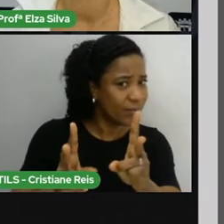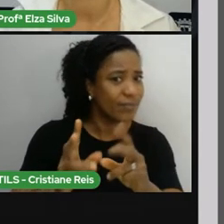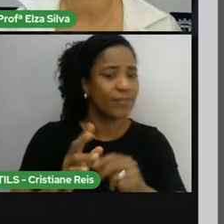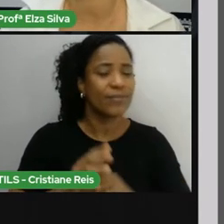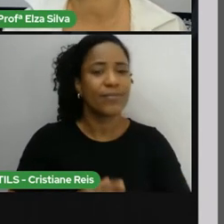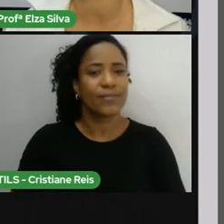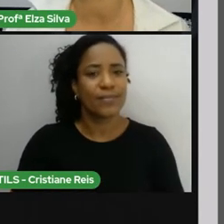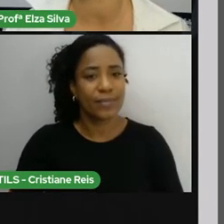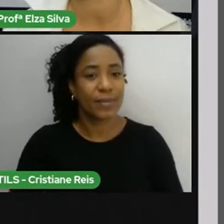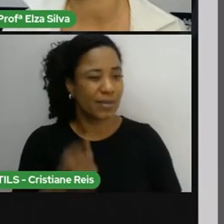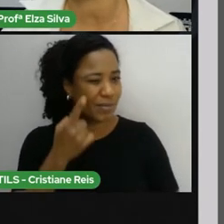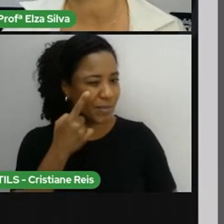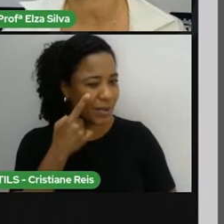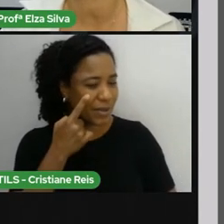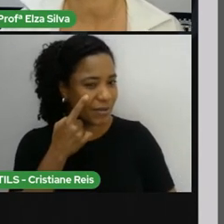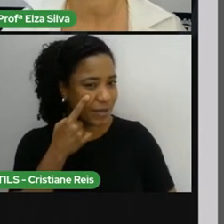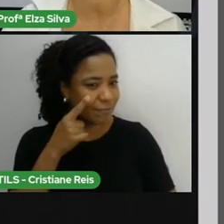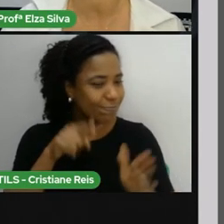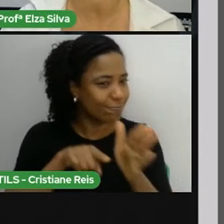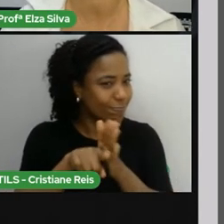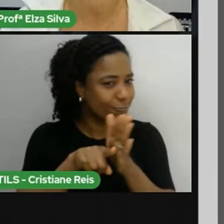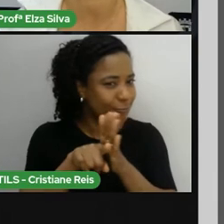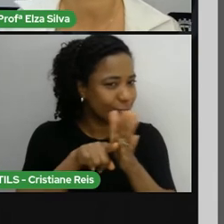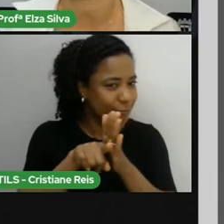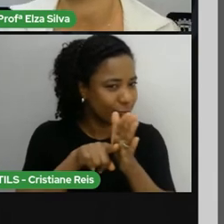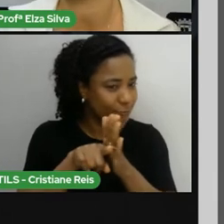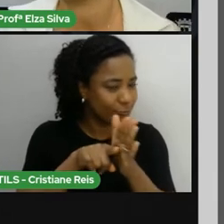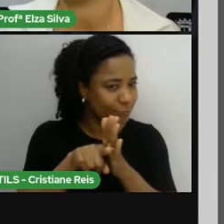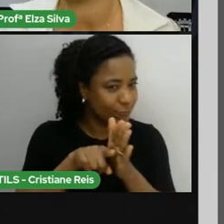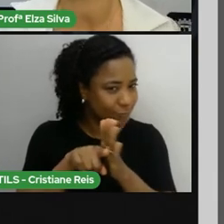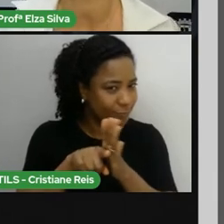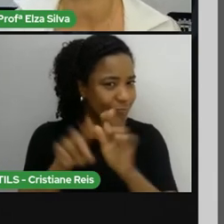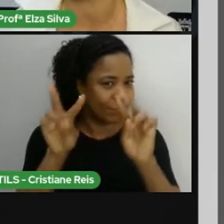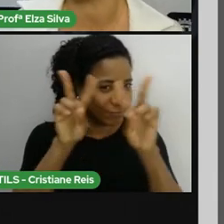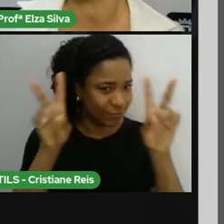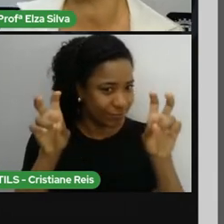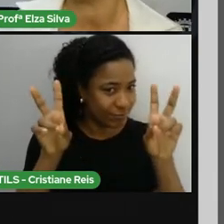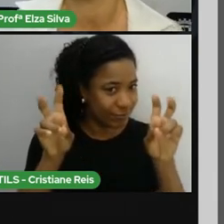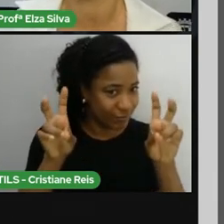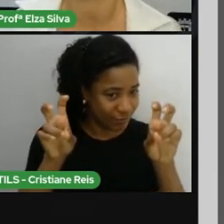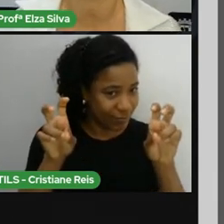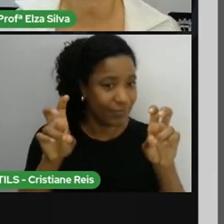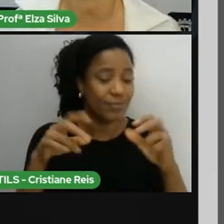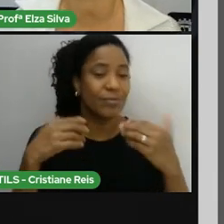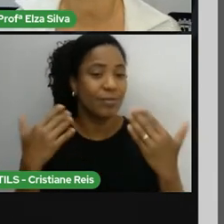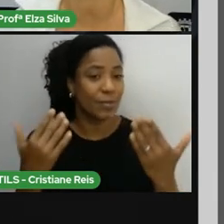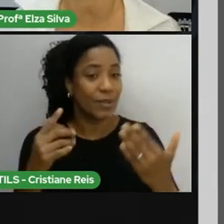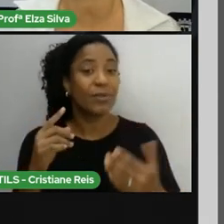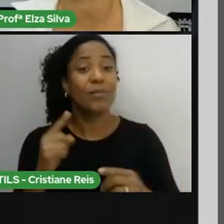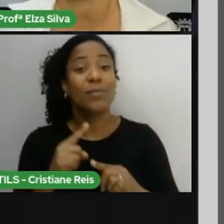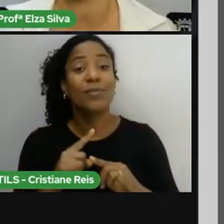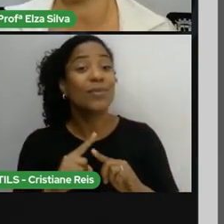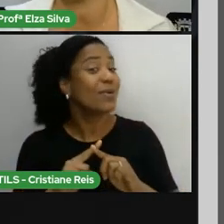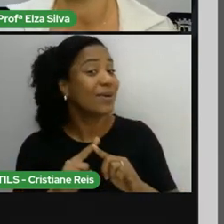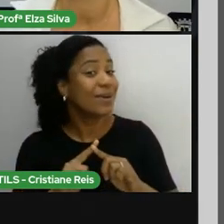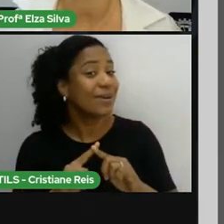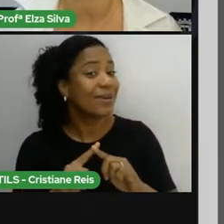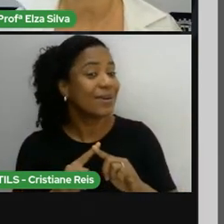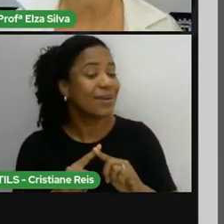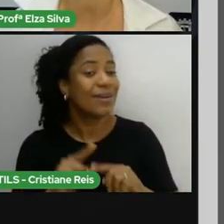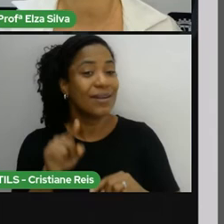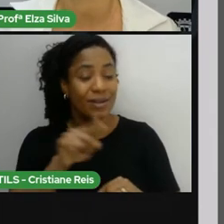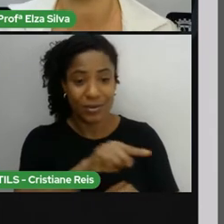Que tal a gente se aprofundar um pouquinho mais nesse tema? Afinal, nós não podemos nos esquecer